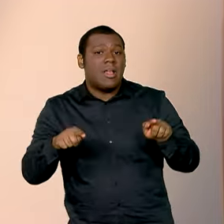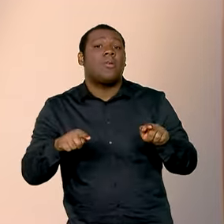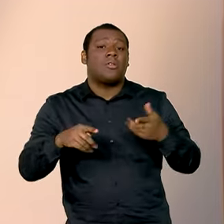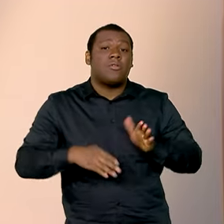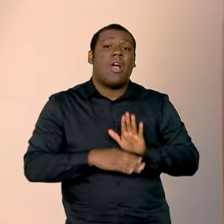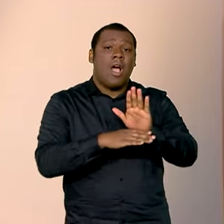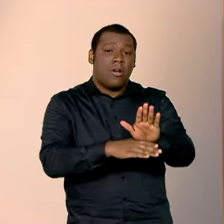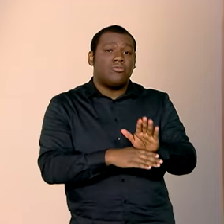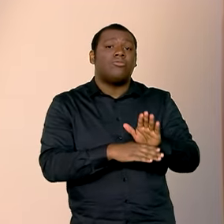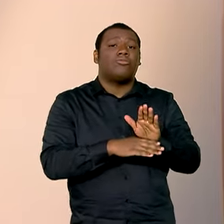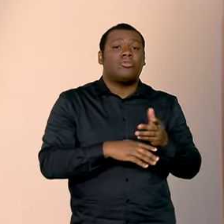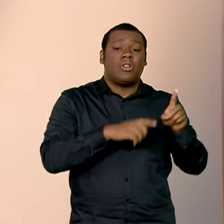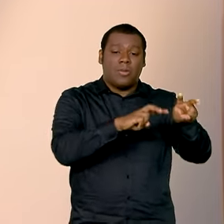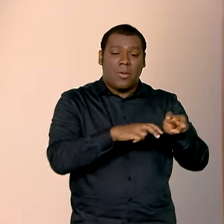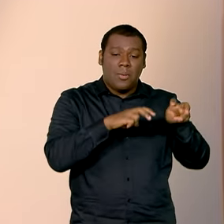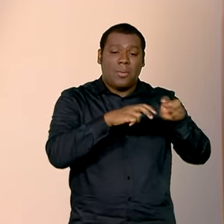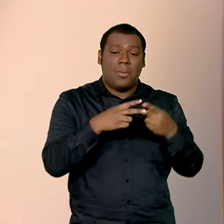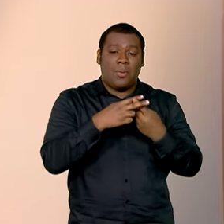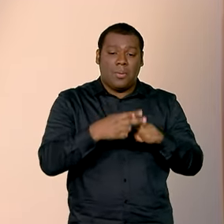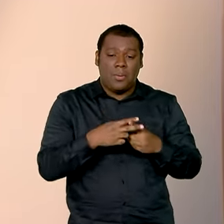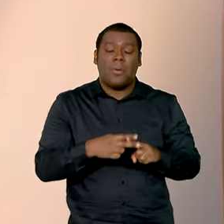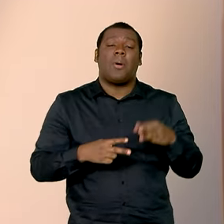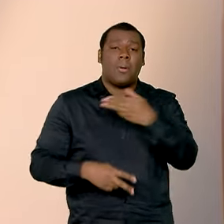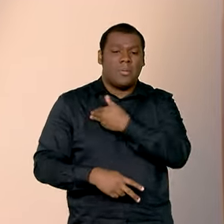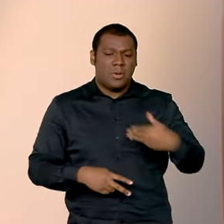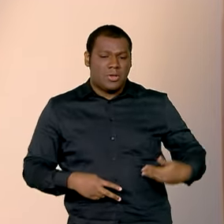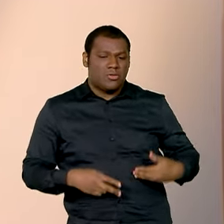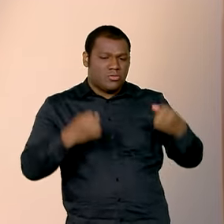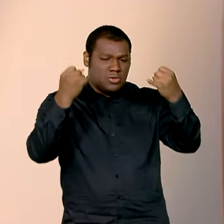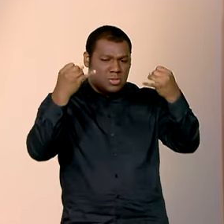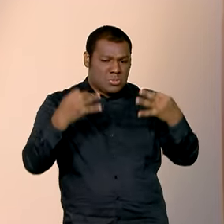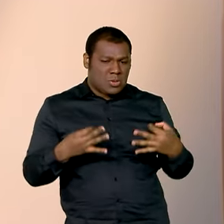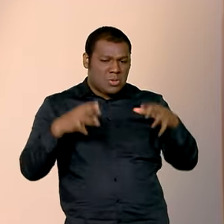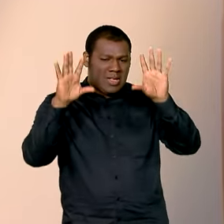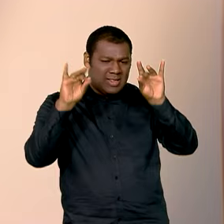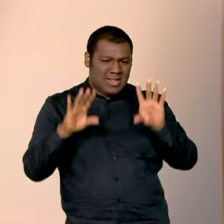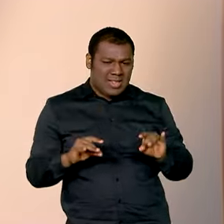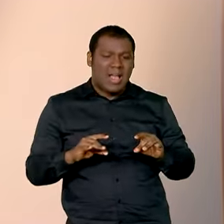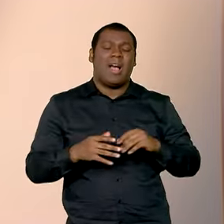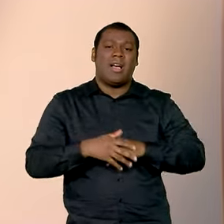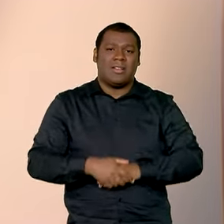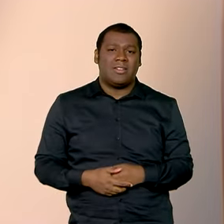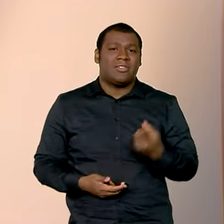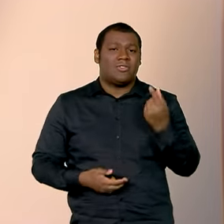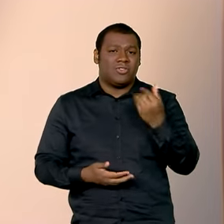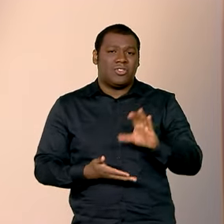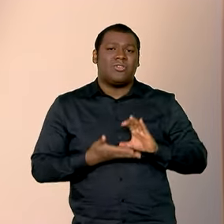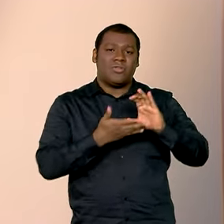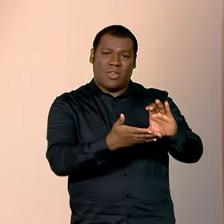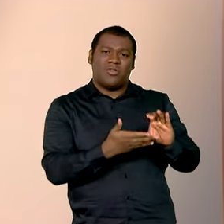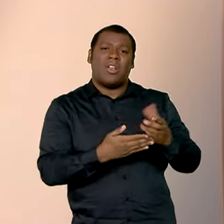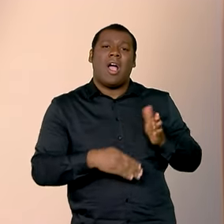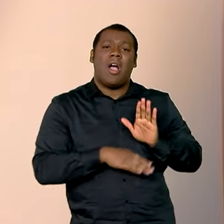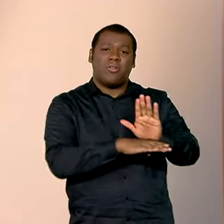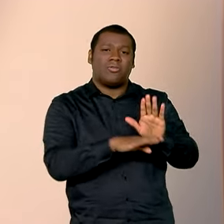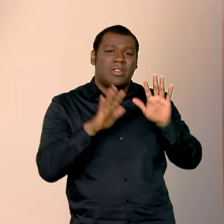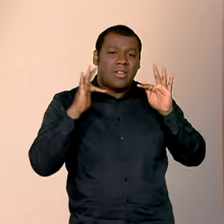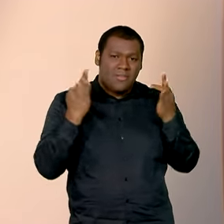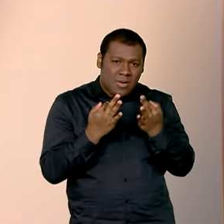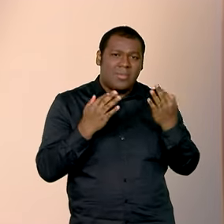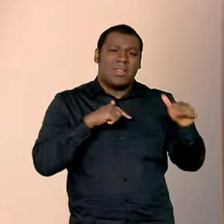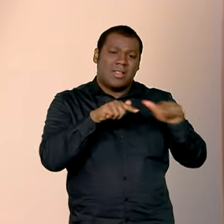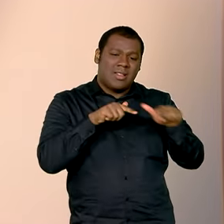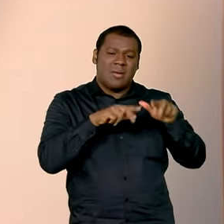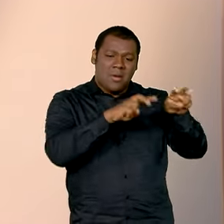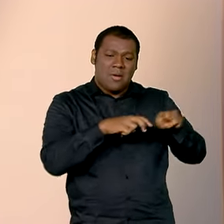à reforma agrária no país o ministro explicou onde serão as áreas destinadas a assentar as famílias que querem viver e trabalhar no